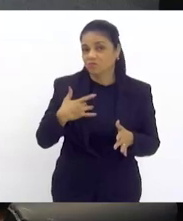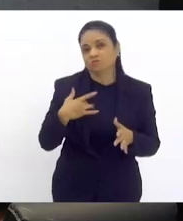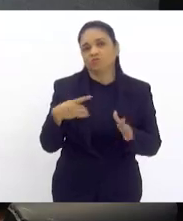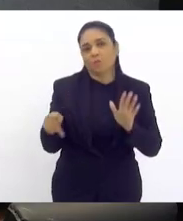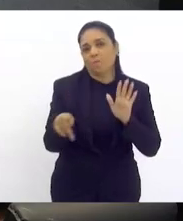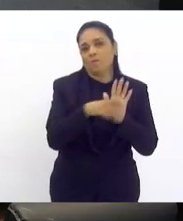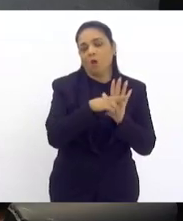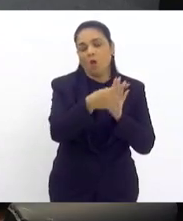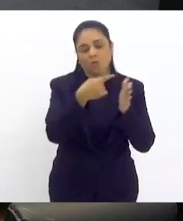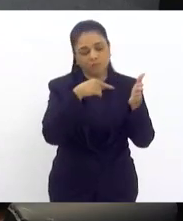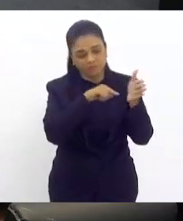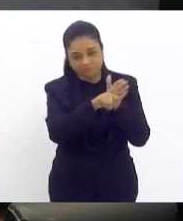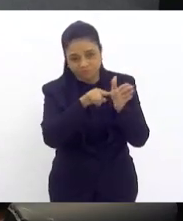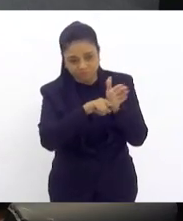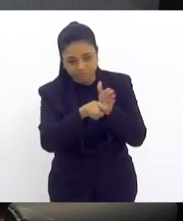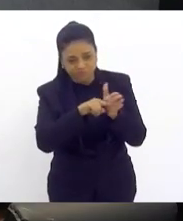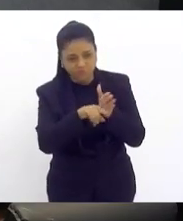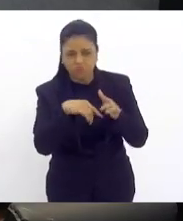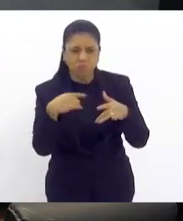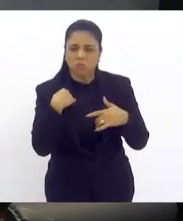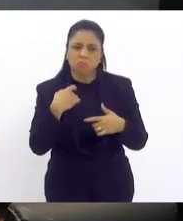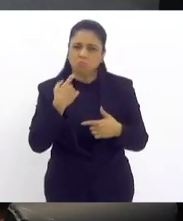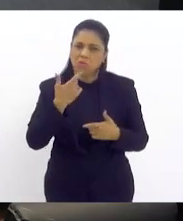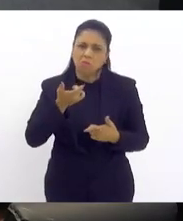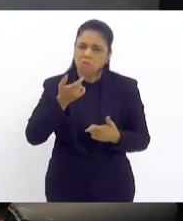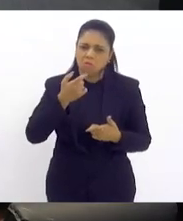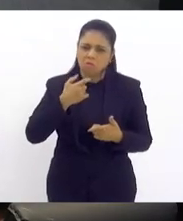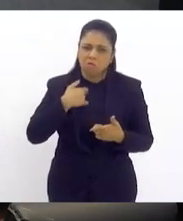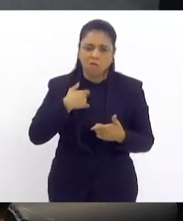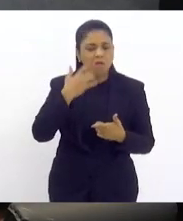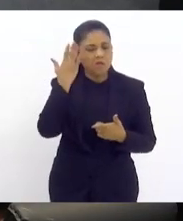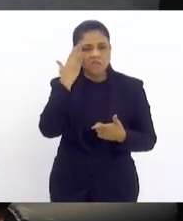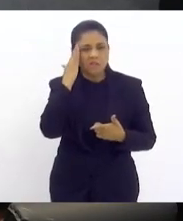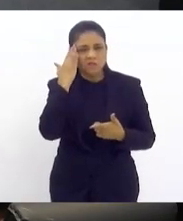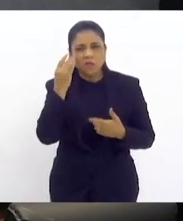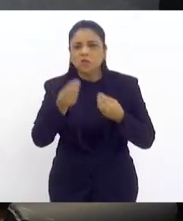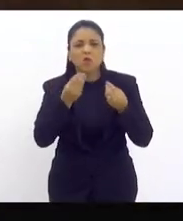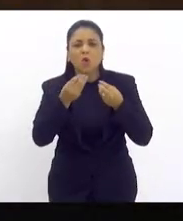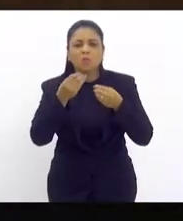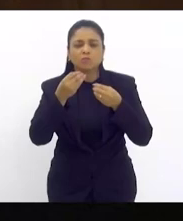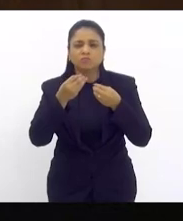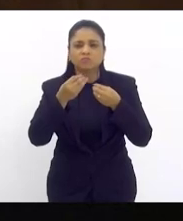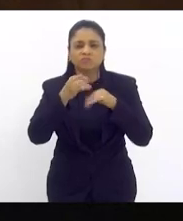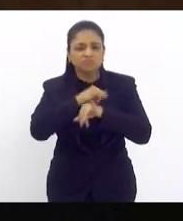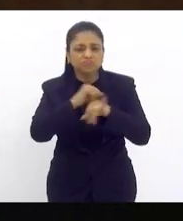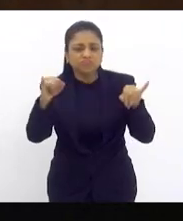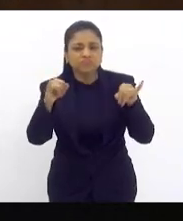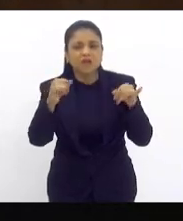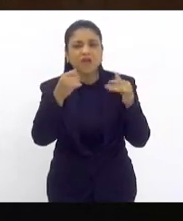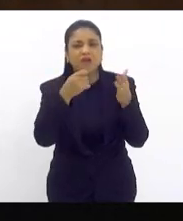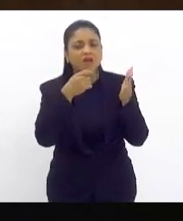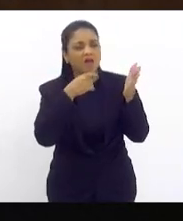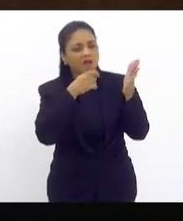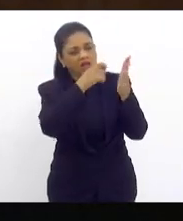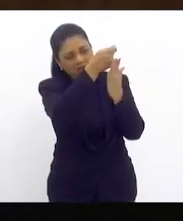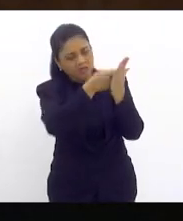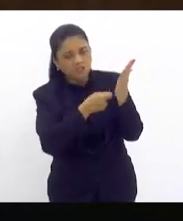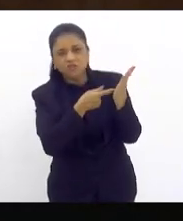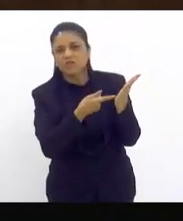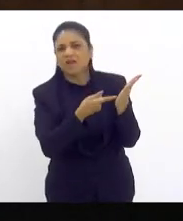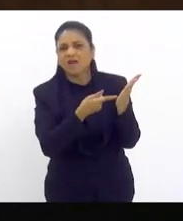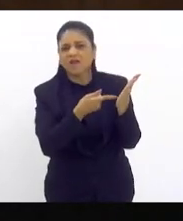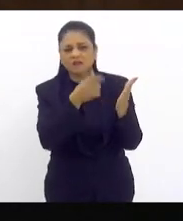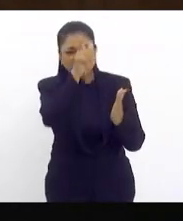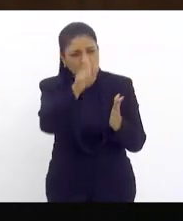divulgar o questionário, nem a forma de avaliação, porque vai deixar o leigo fazer isso.